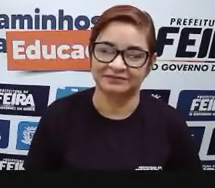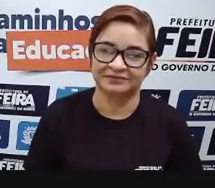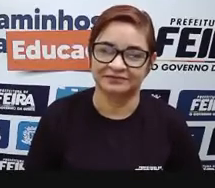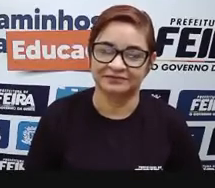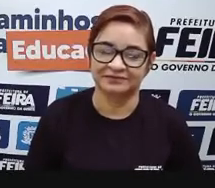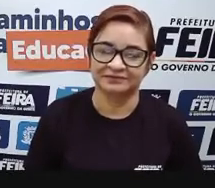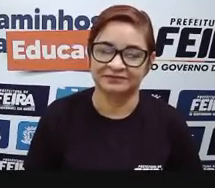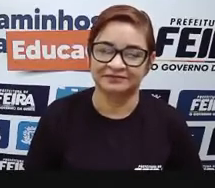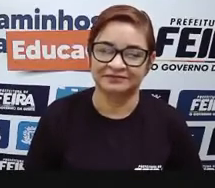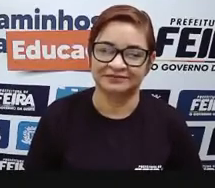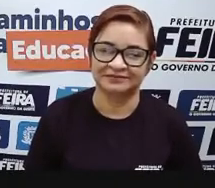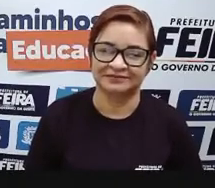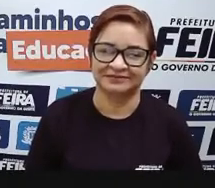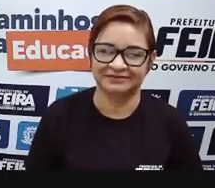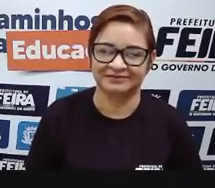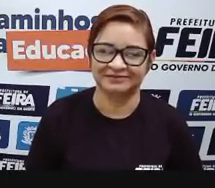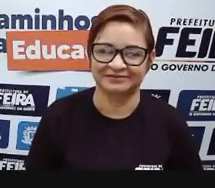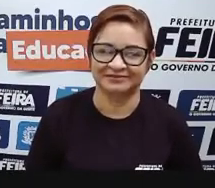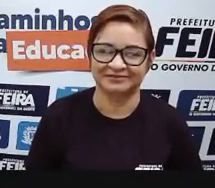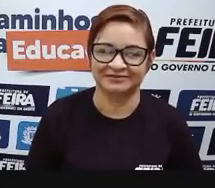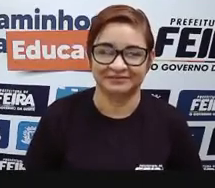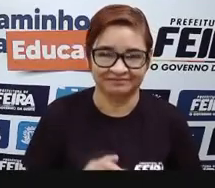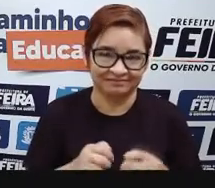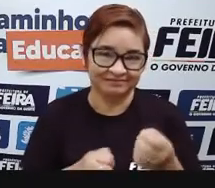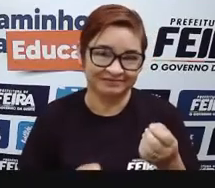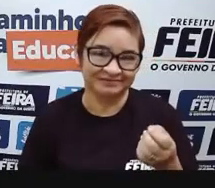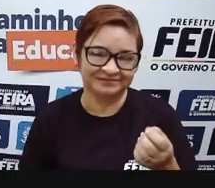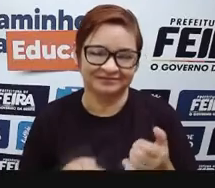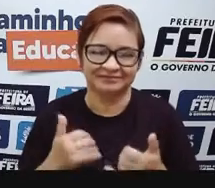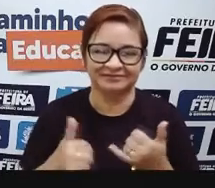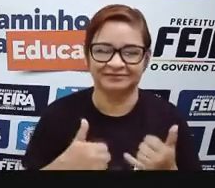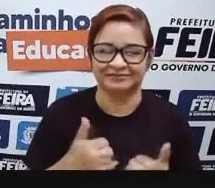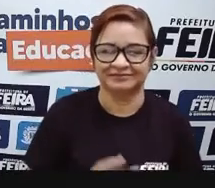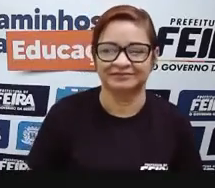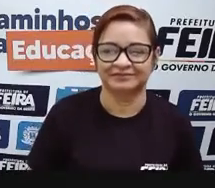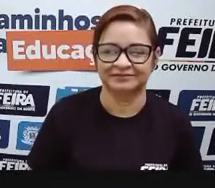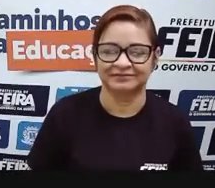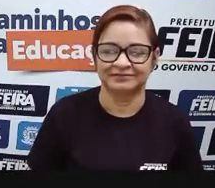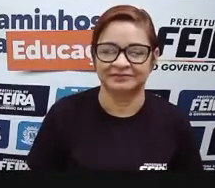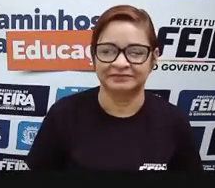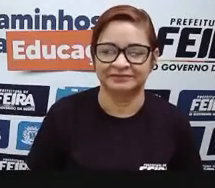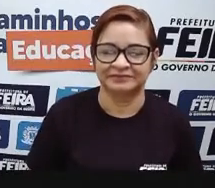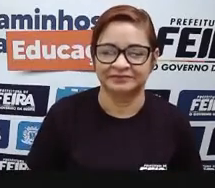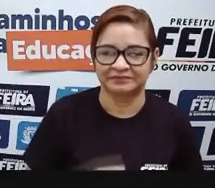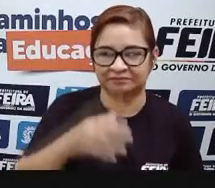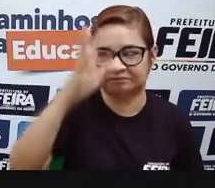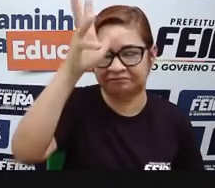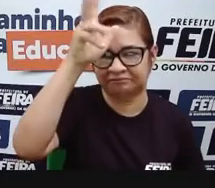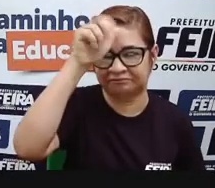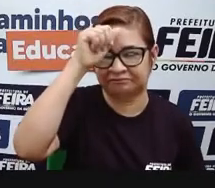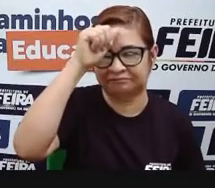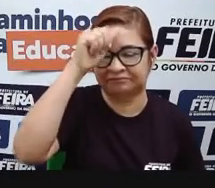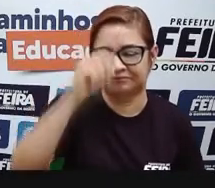A galinha pitadinha. Não, não tá vendendo. Não, tá roxo. tá Ó, o estilgado tá roxo, hein?